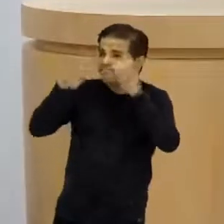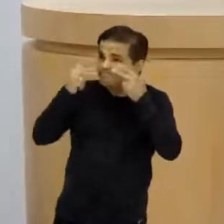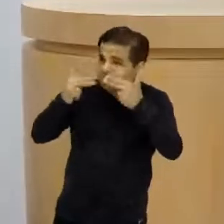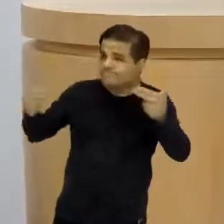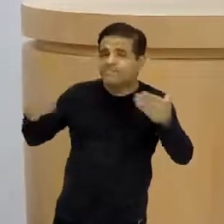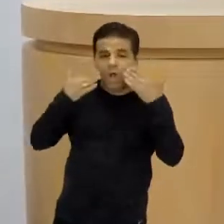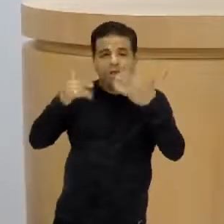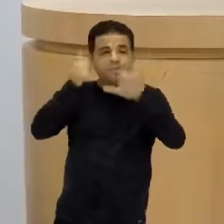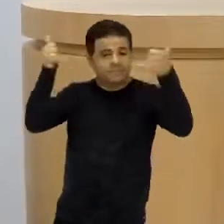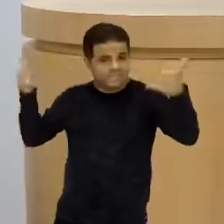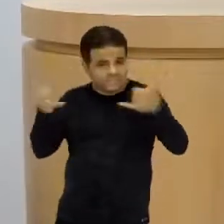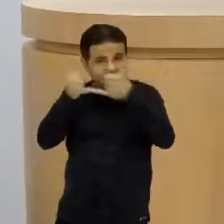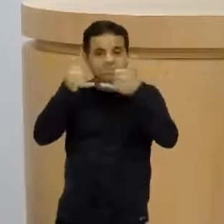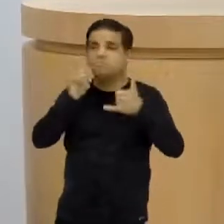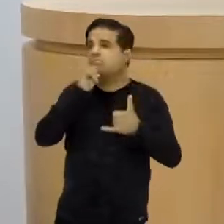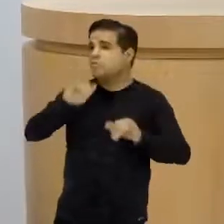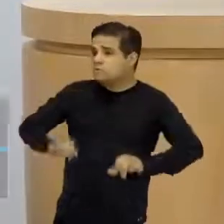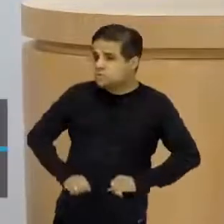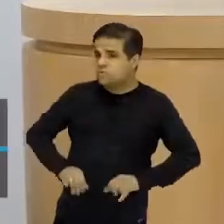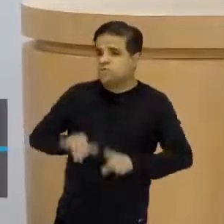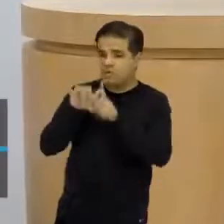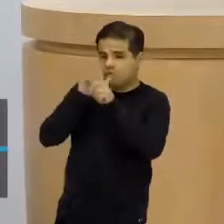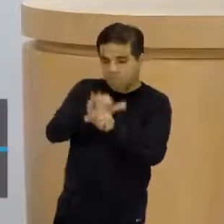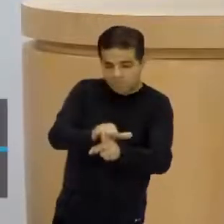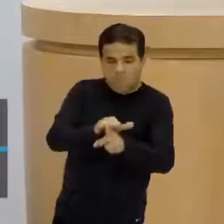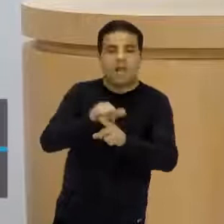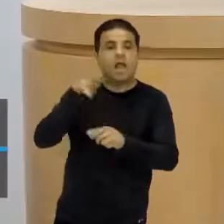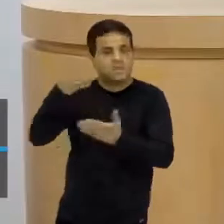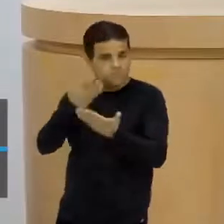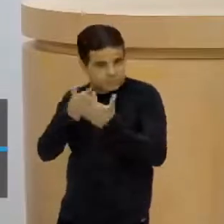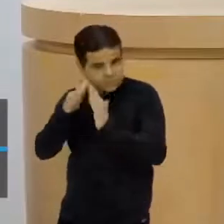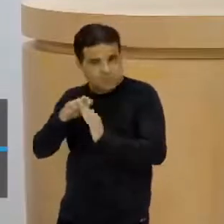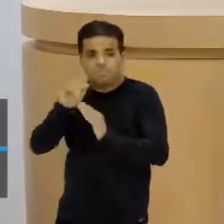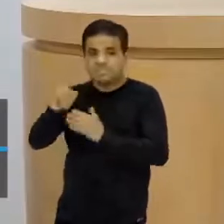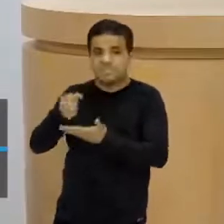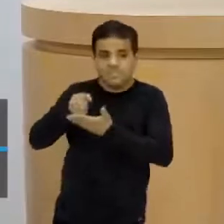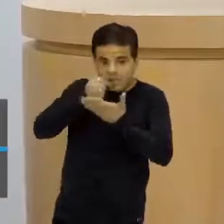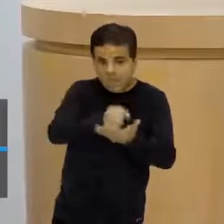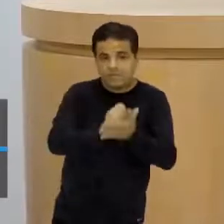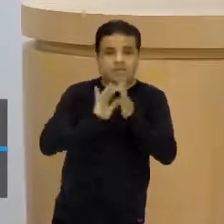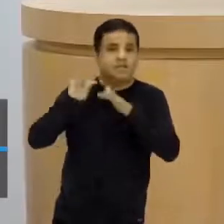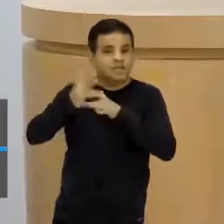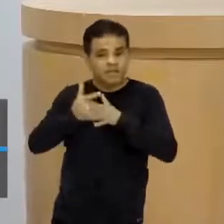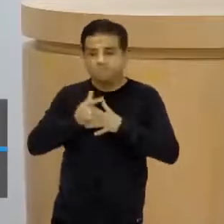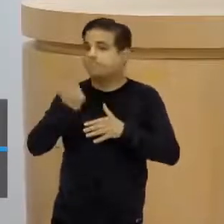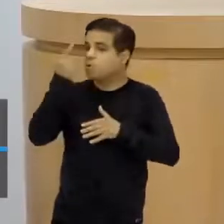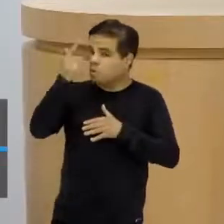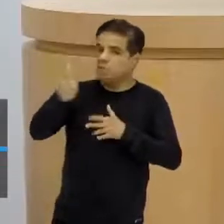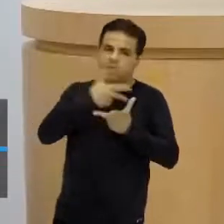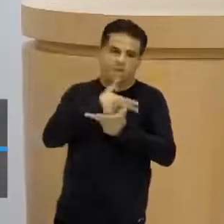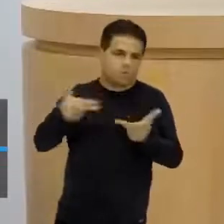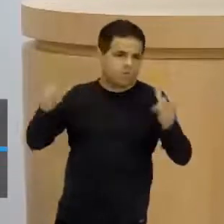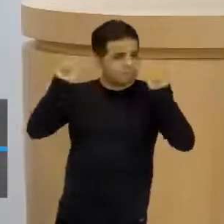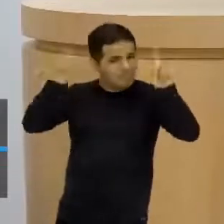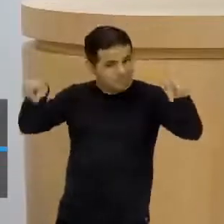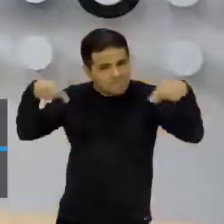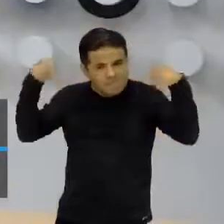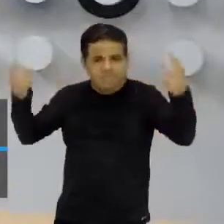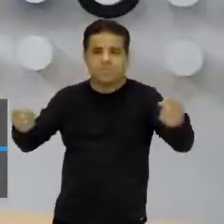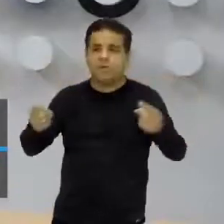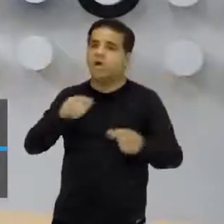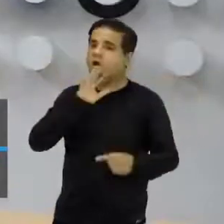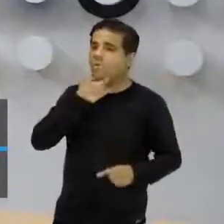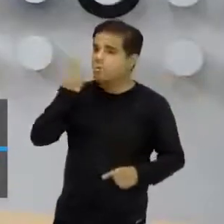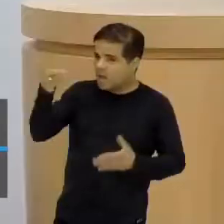Então, por exemplo, eu sofro um bullying na escola, é ali. Mas se esse bullying vai pra rede, é outra. O que já não é legal na